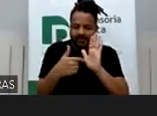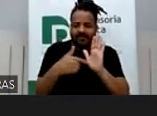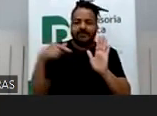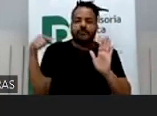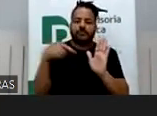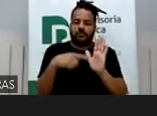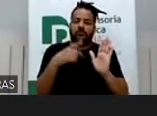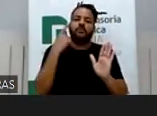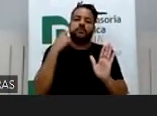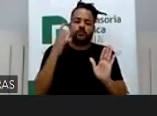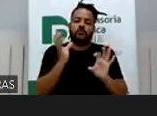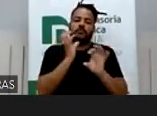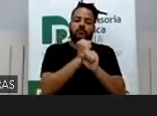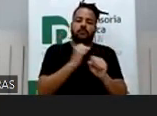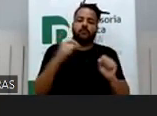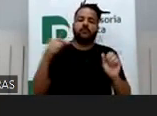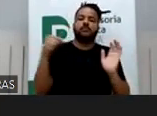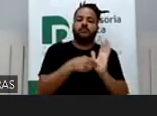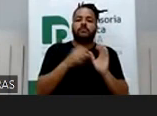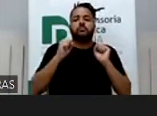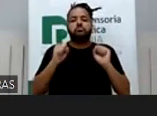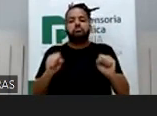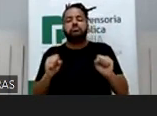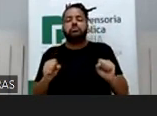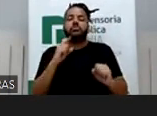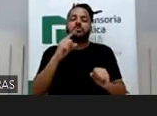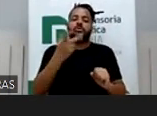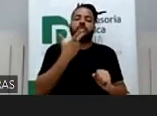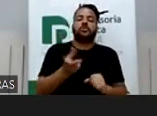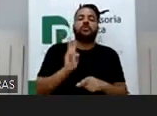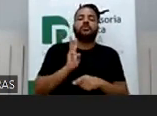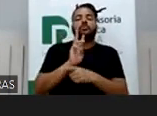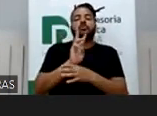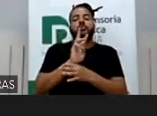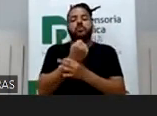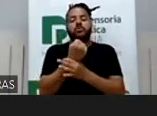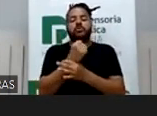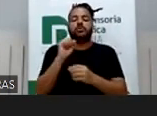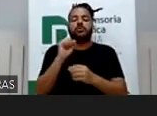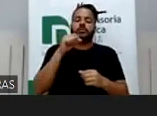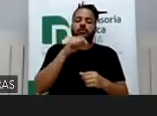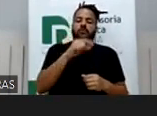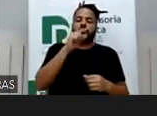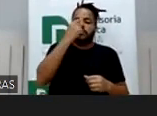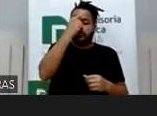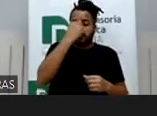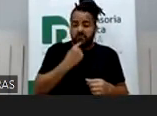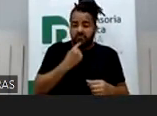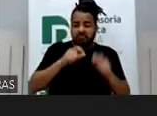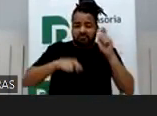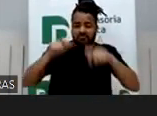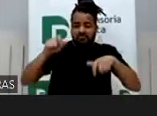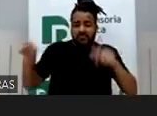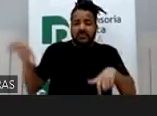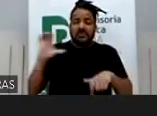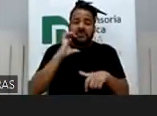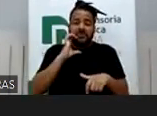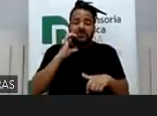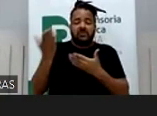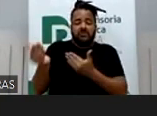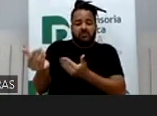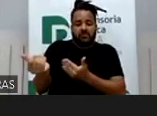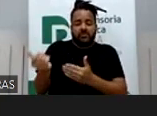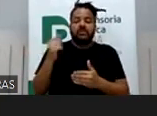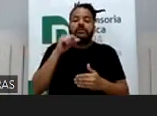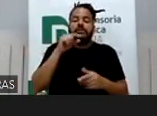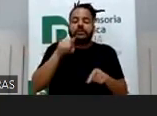dispositivos que podem auxiliar o debate sobre a proteção da personalidade de crianças e adolescentes, quanto